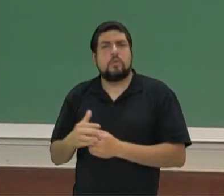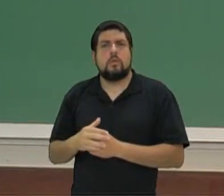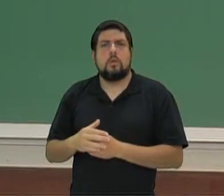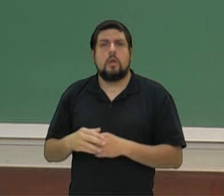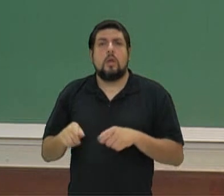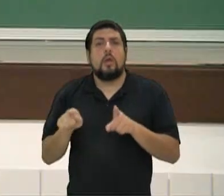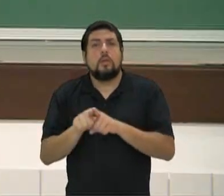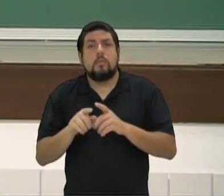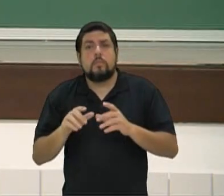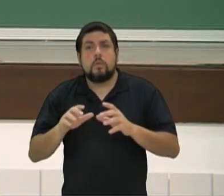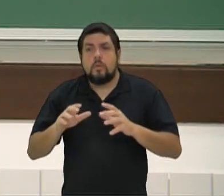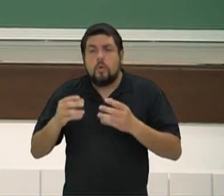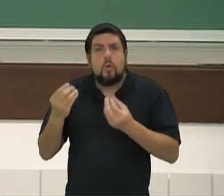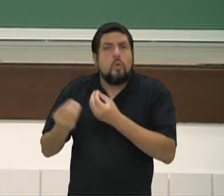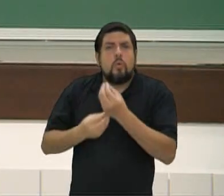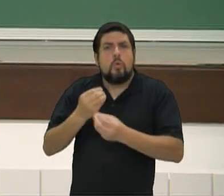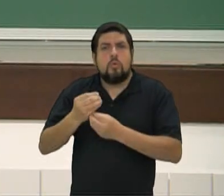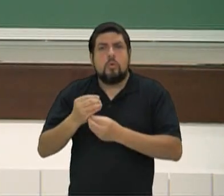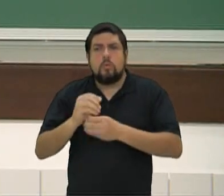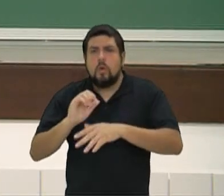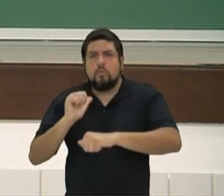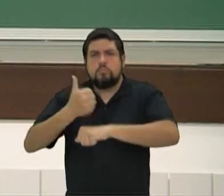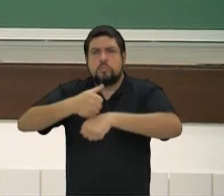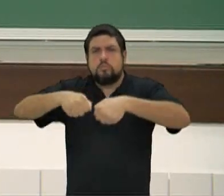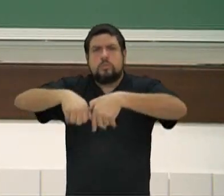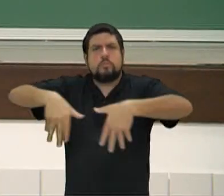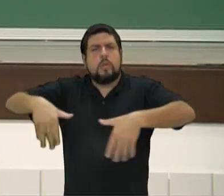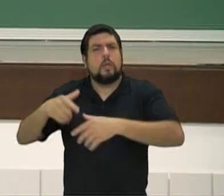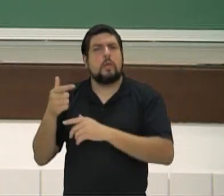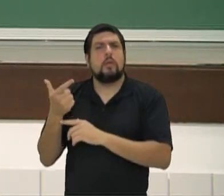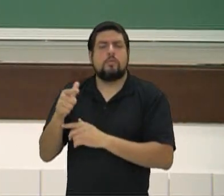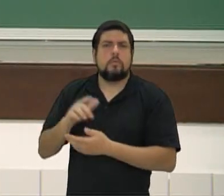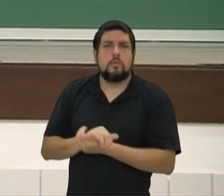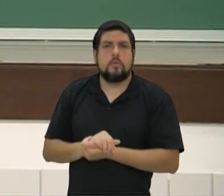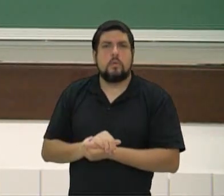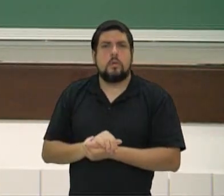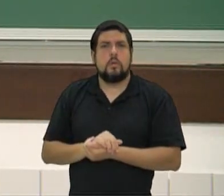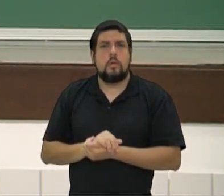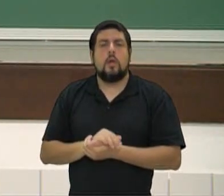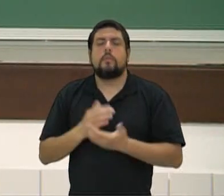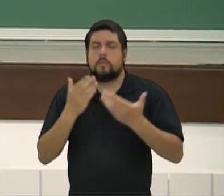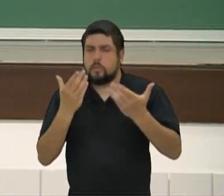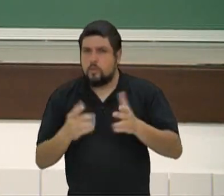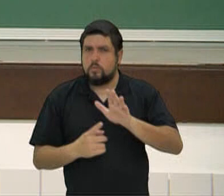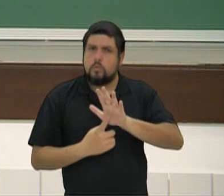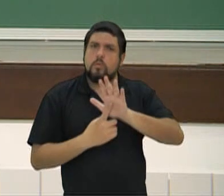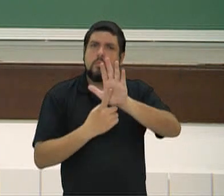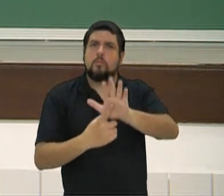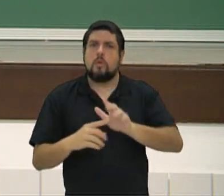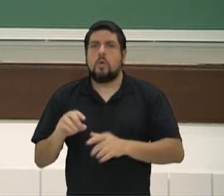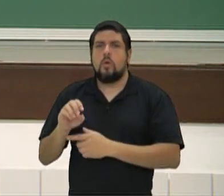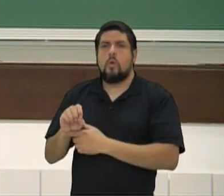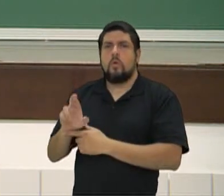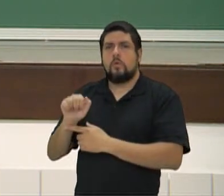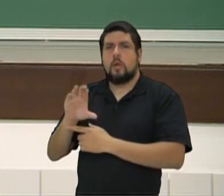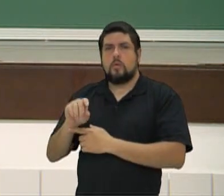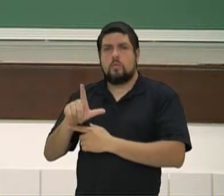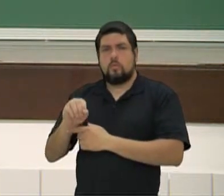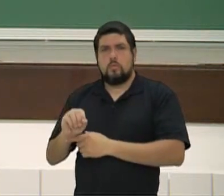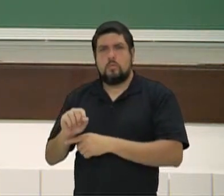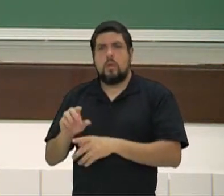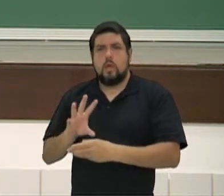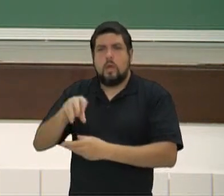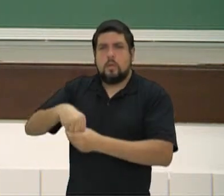uma espécie de um corpo sacerdotal responsável por isso. Viram que eu apresentei um oráculo, a sacerdotisa, ou sacerdote,